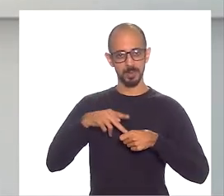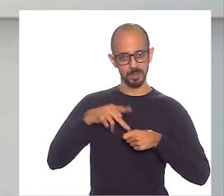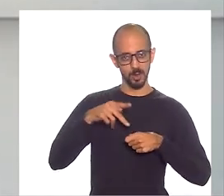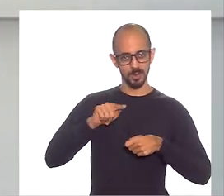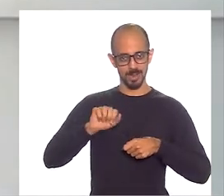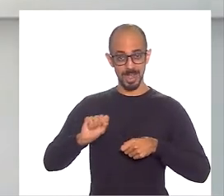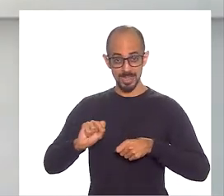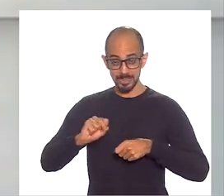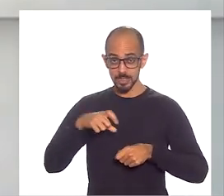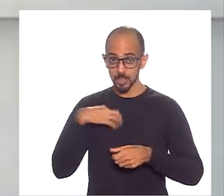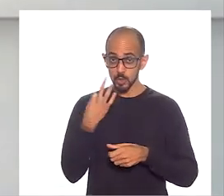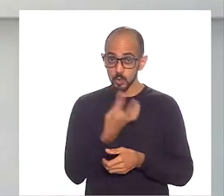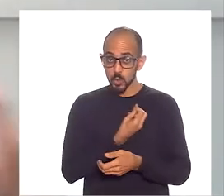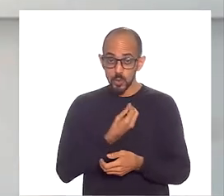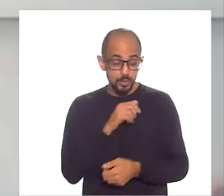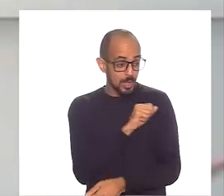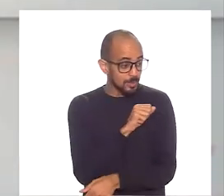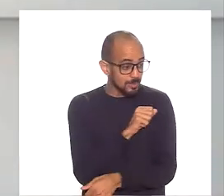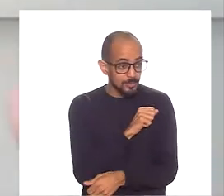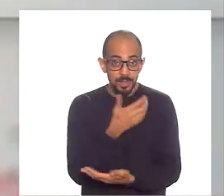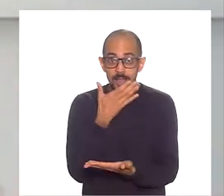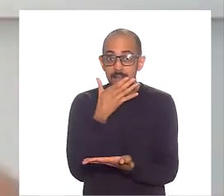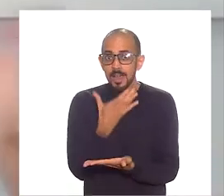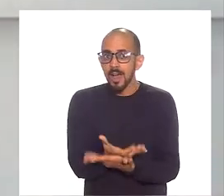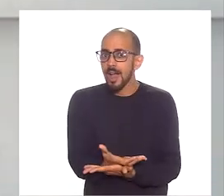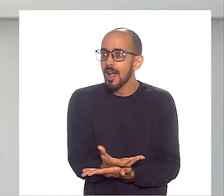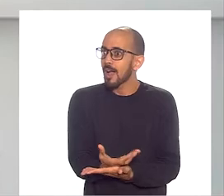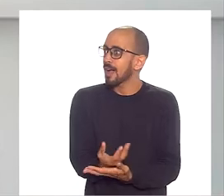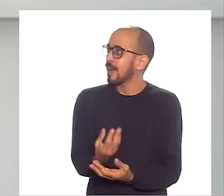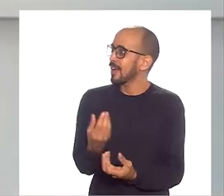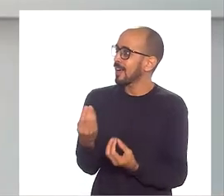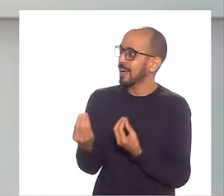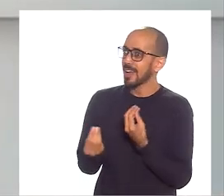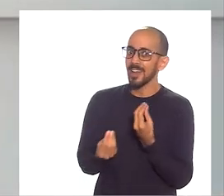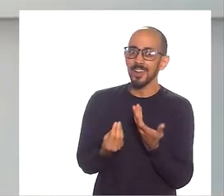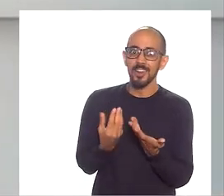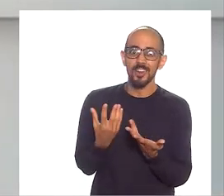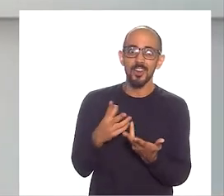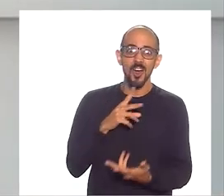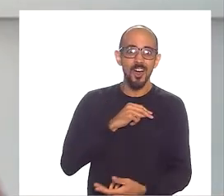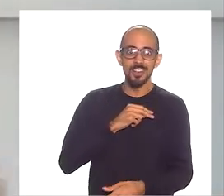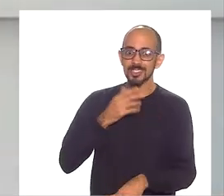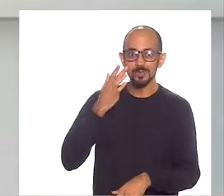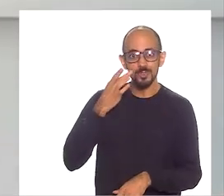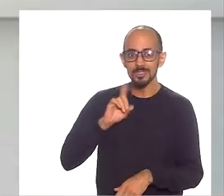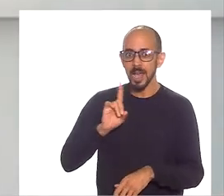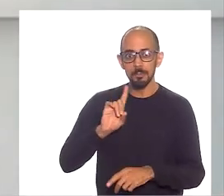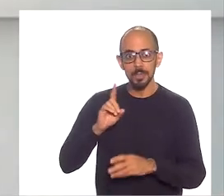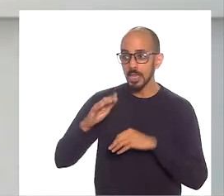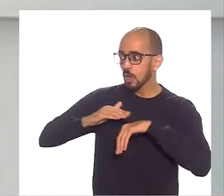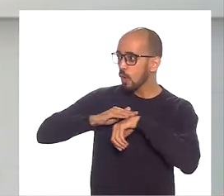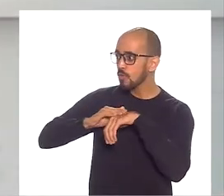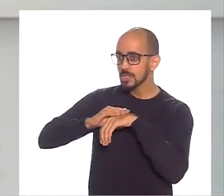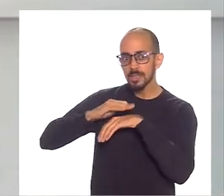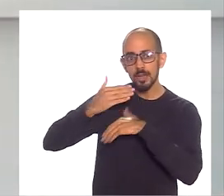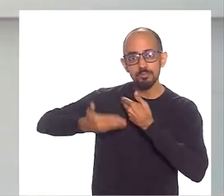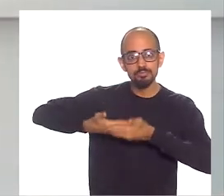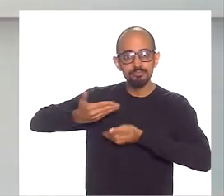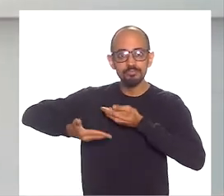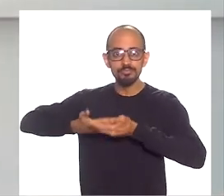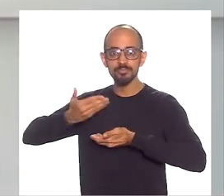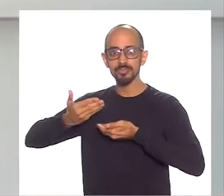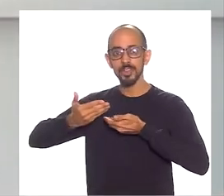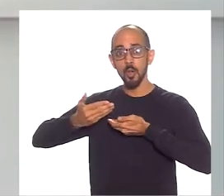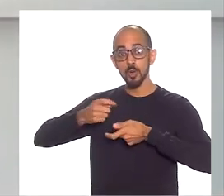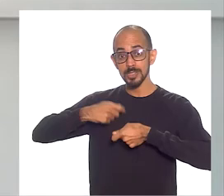gás e os meninos ficaram absolutamente enlouquecidos com tudo que viram e conversaram e tiveram a troca com muitos